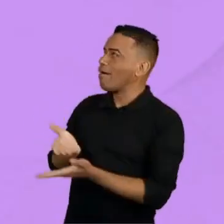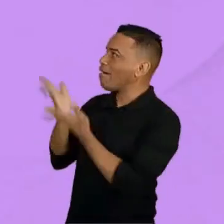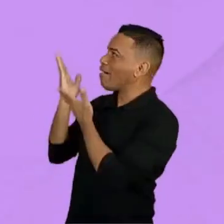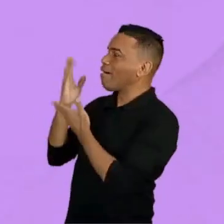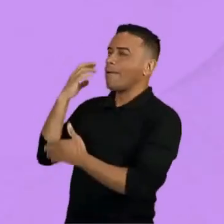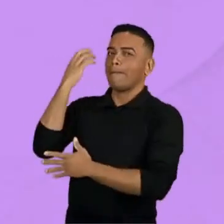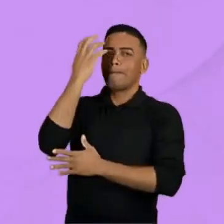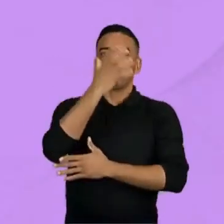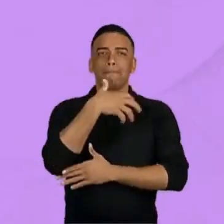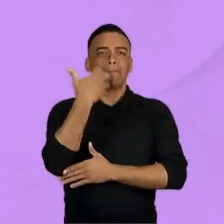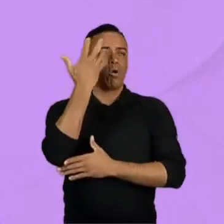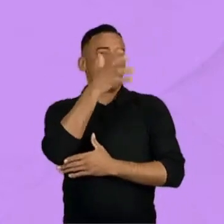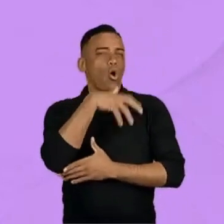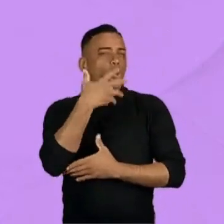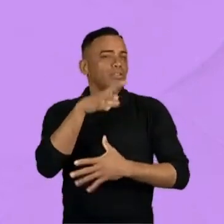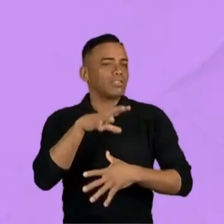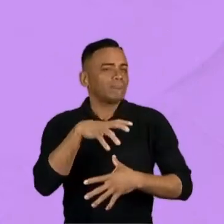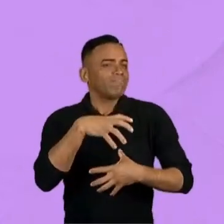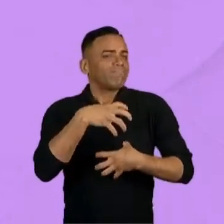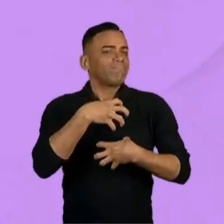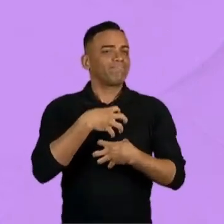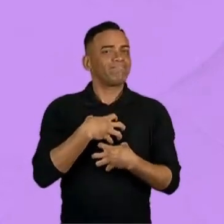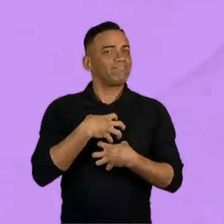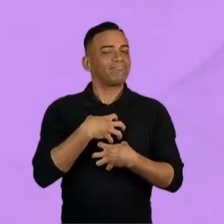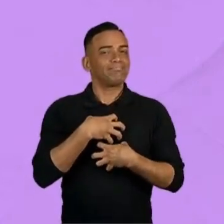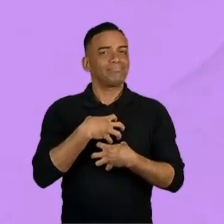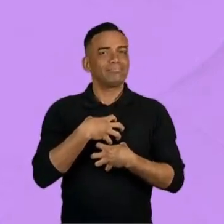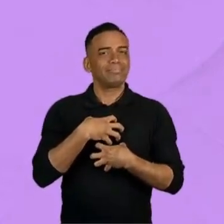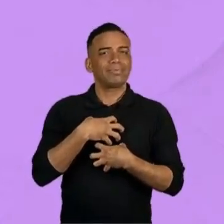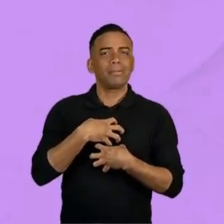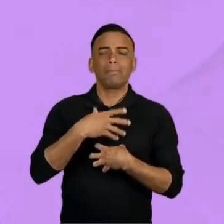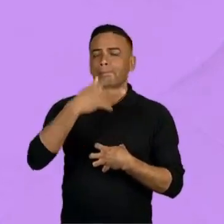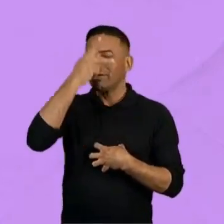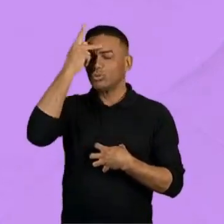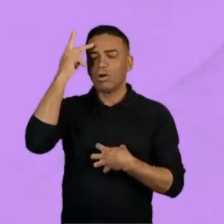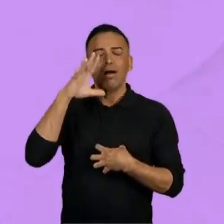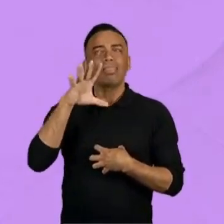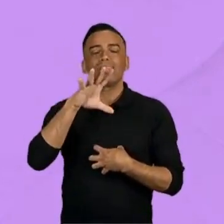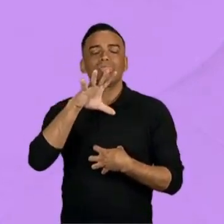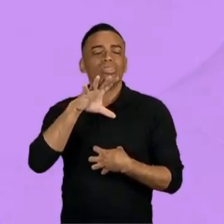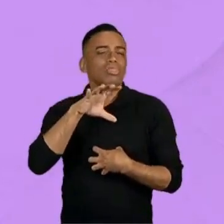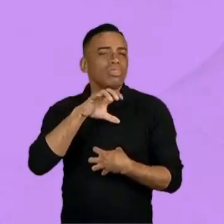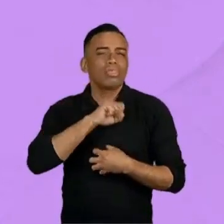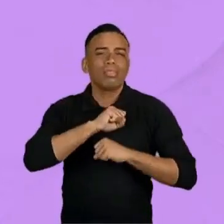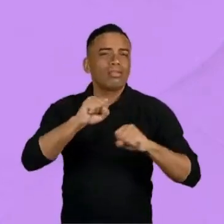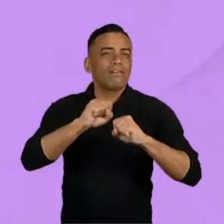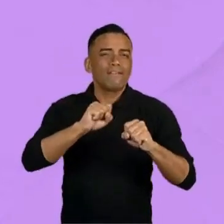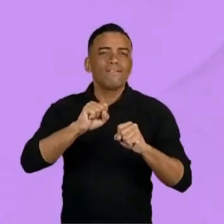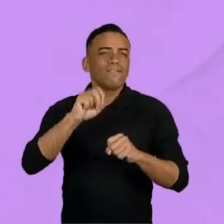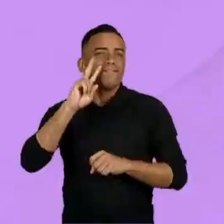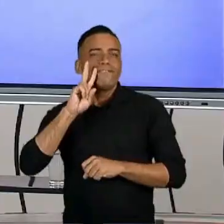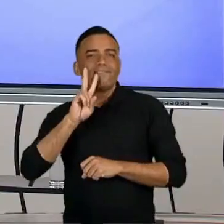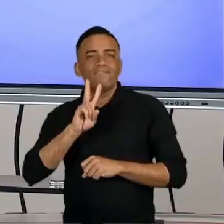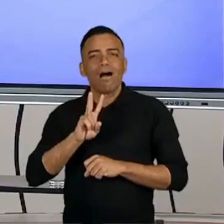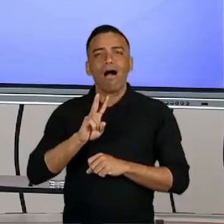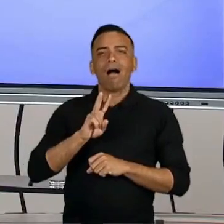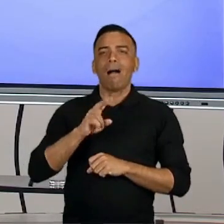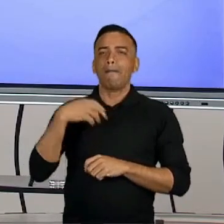sensações. Quem não gosta de ouvir uma música? Você já sorriu ouvindo música? Chorou?